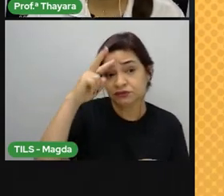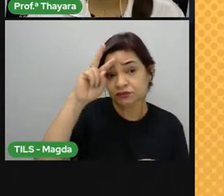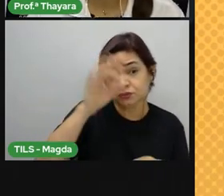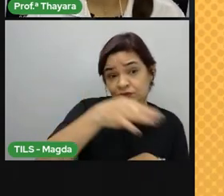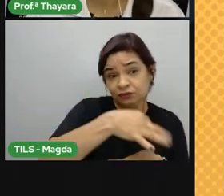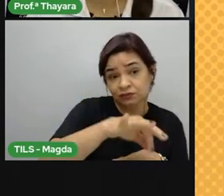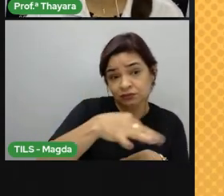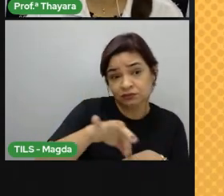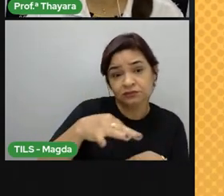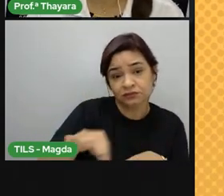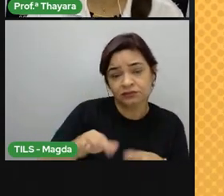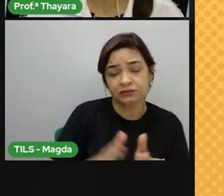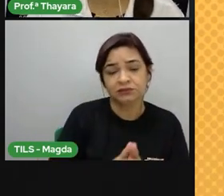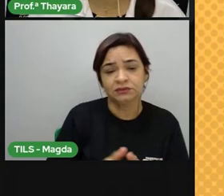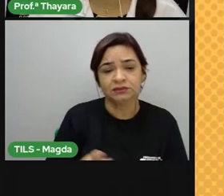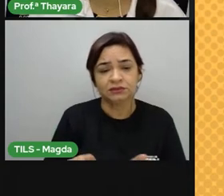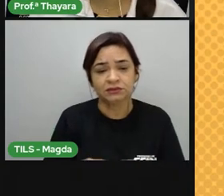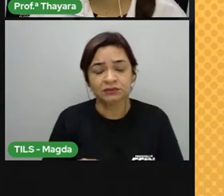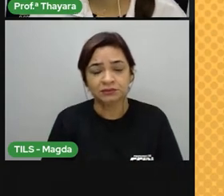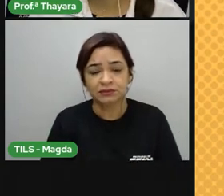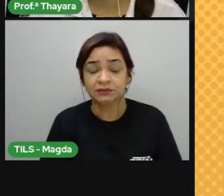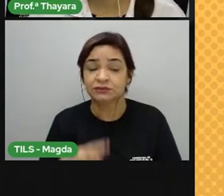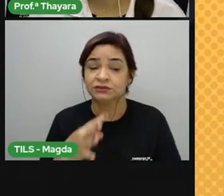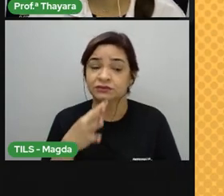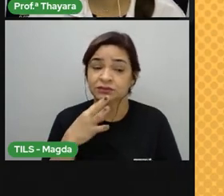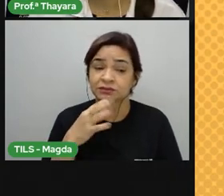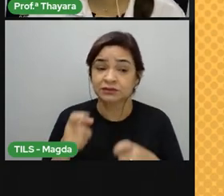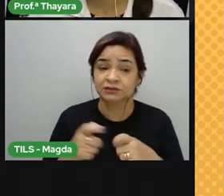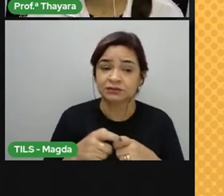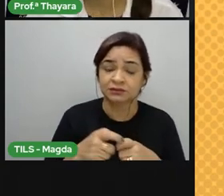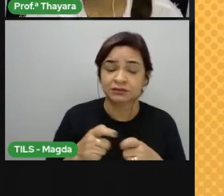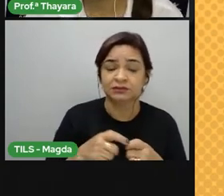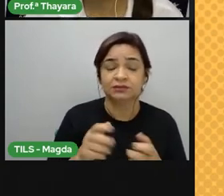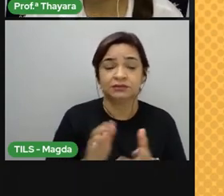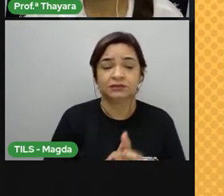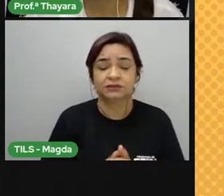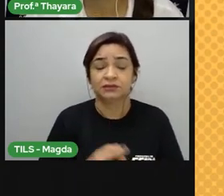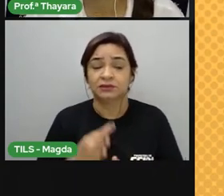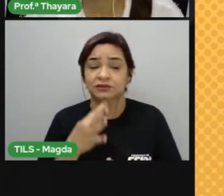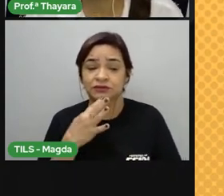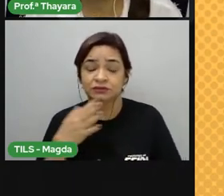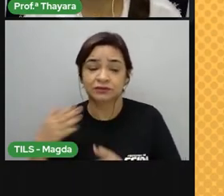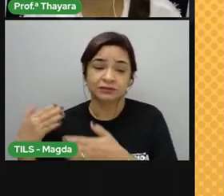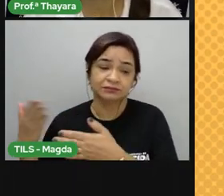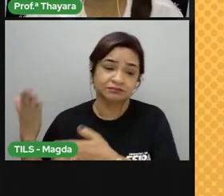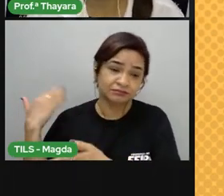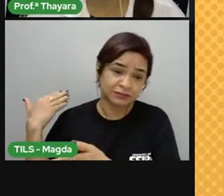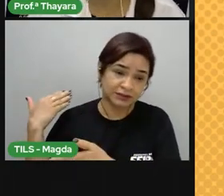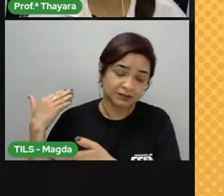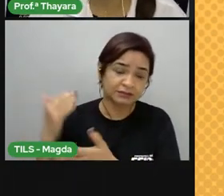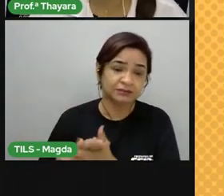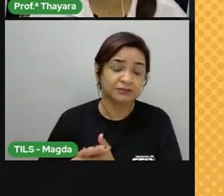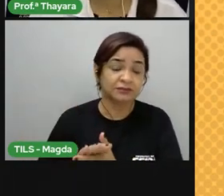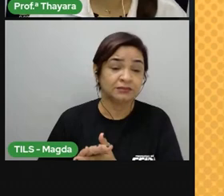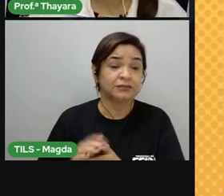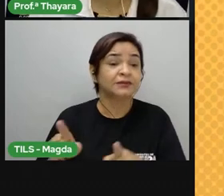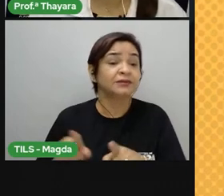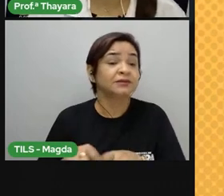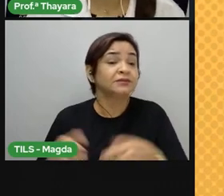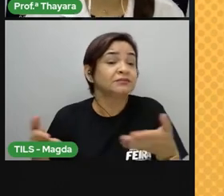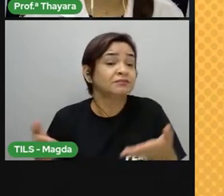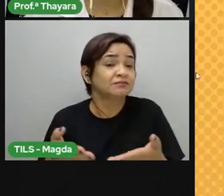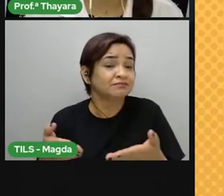dos fósseis, e também são fontes de conhecimento científico. A gente conhece o passado para a gente saber o que a gente pode fazer no futuro.